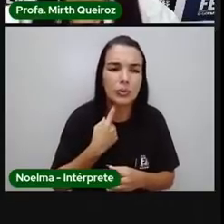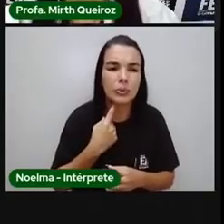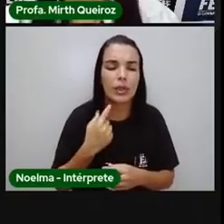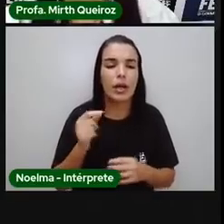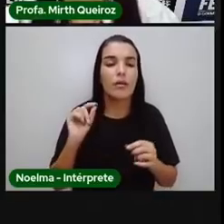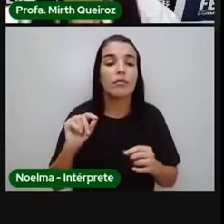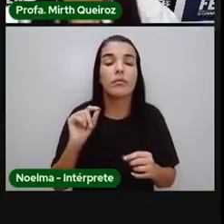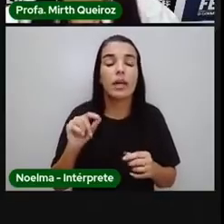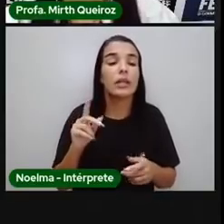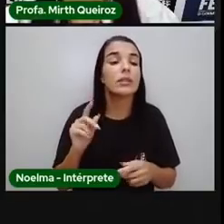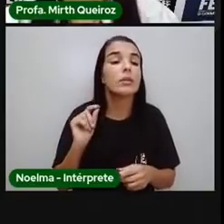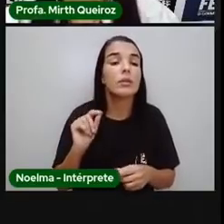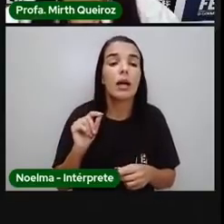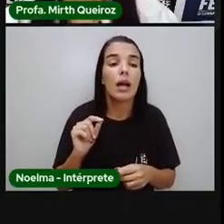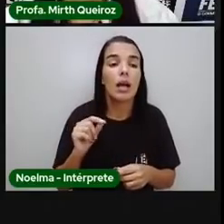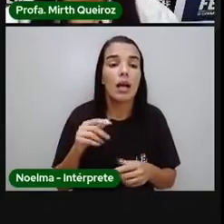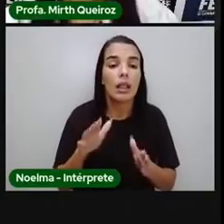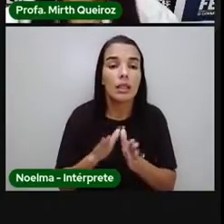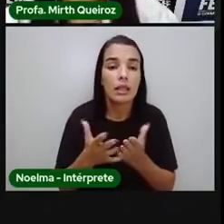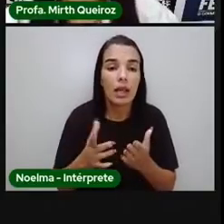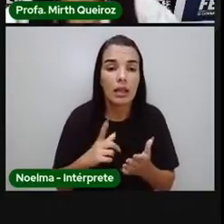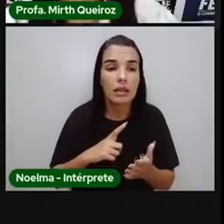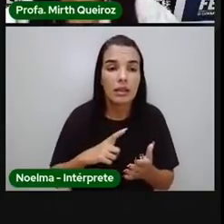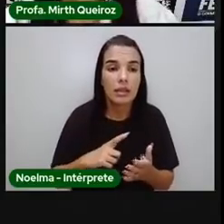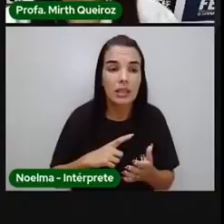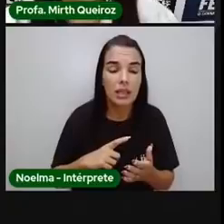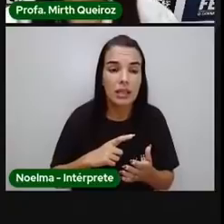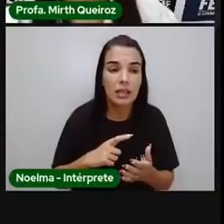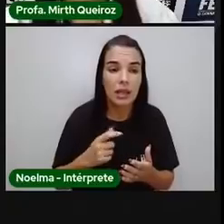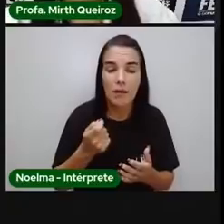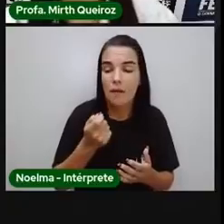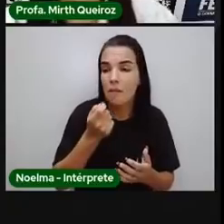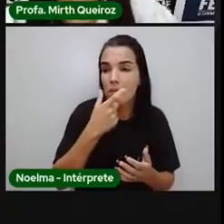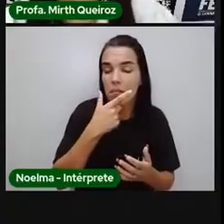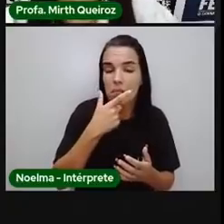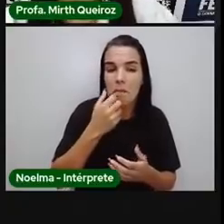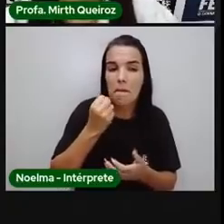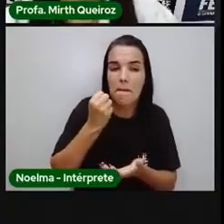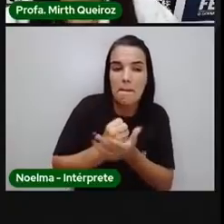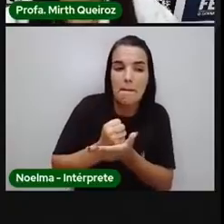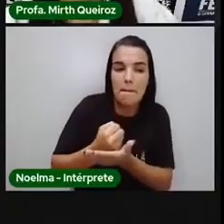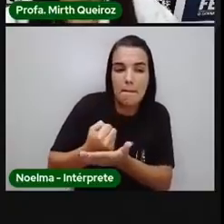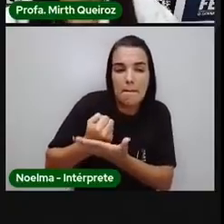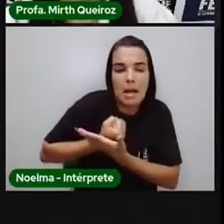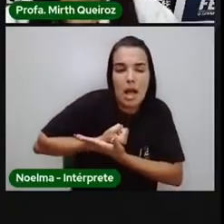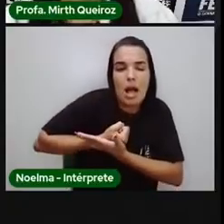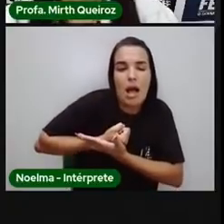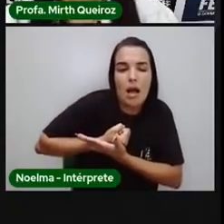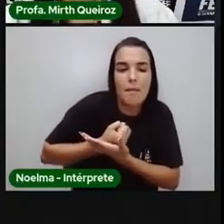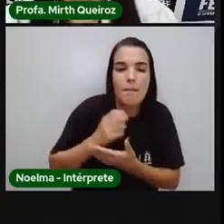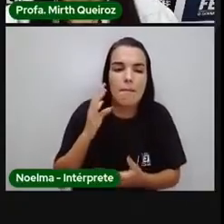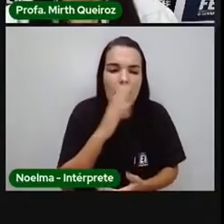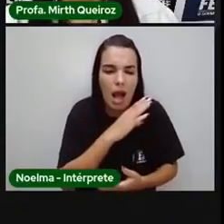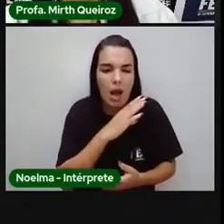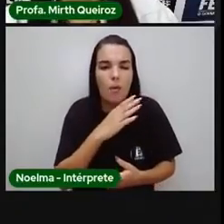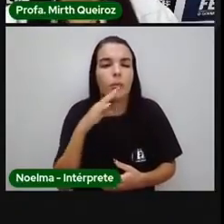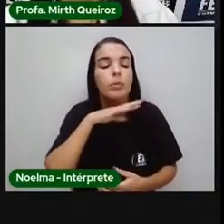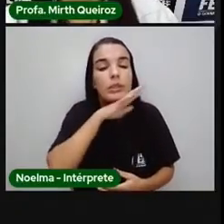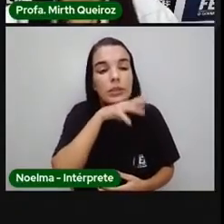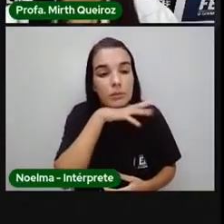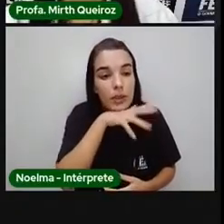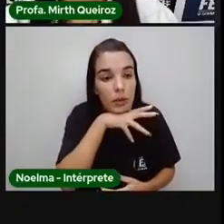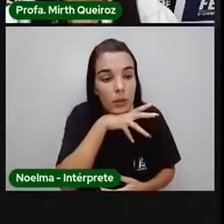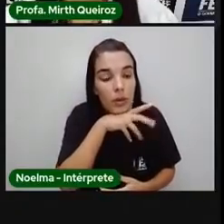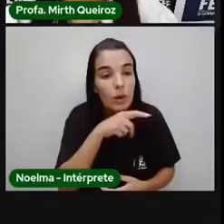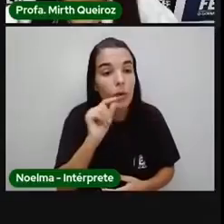algum veneno, né? Que vai fazer mal para aquele animal. O animal que